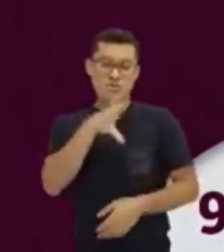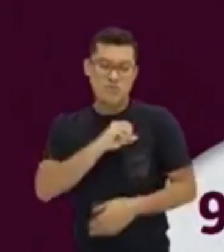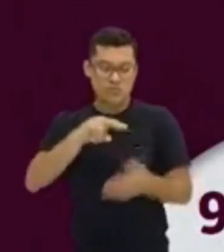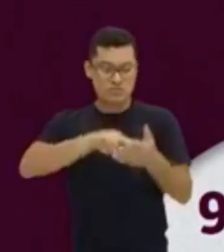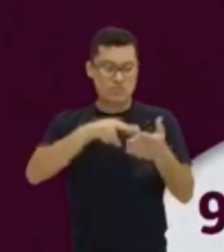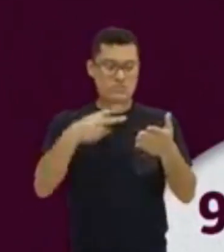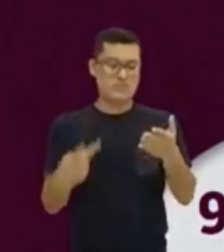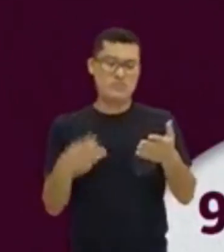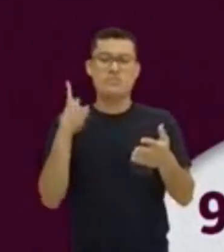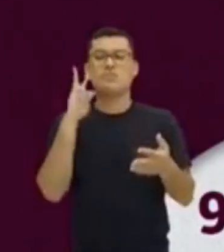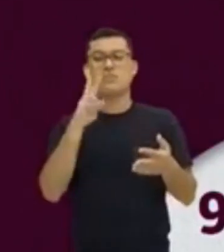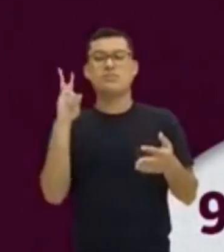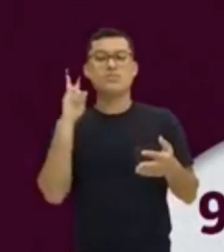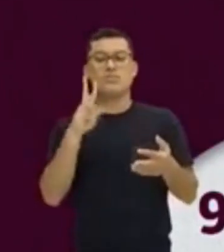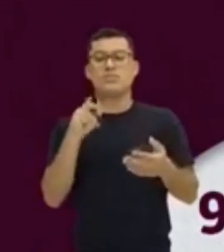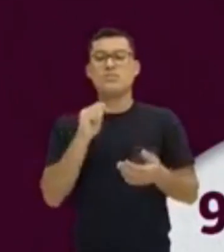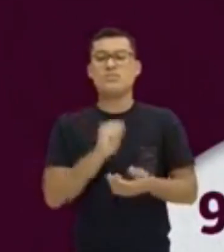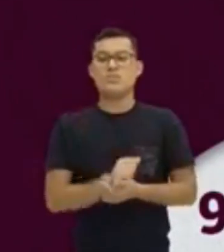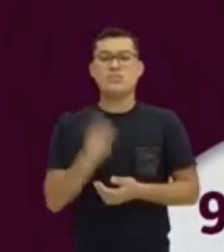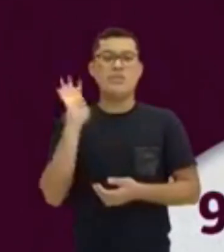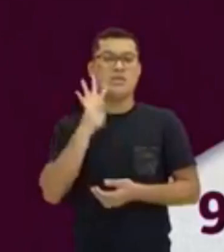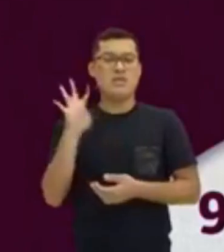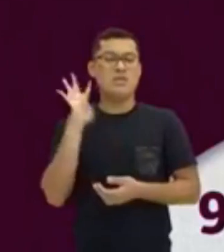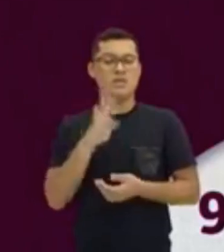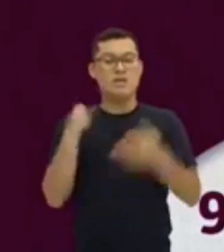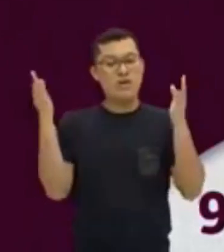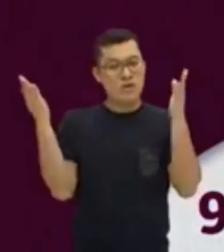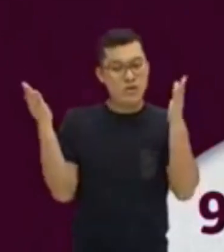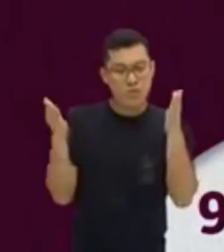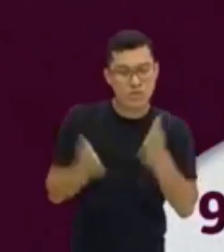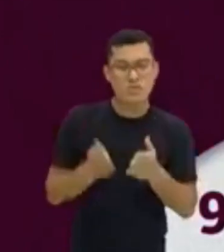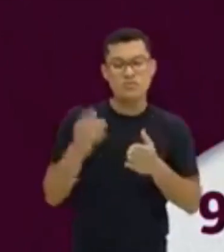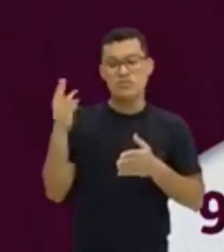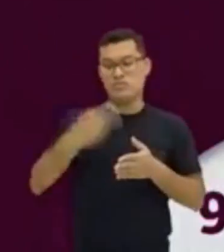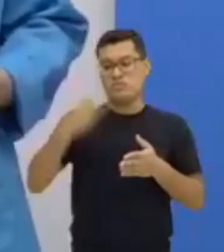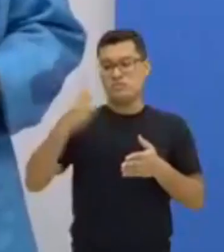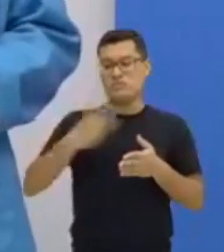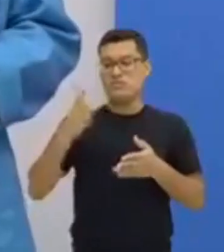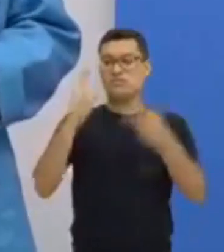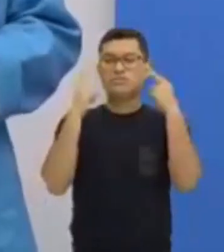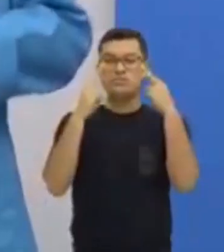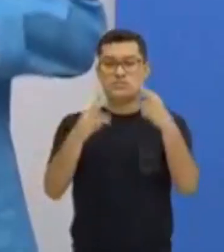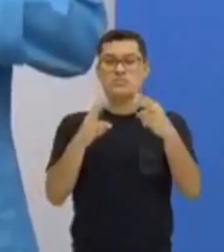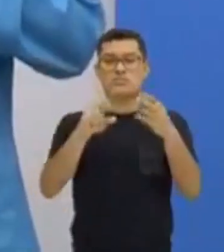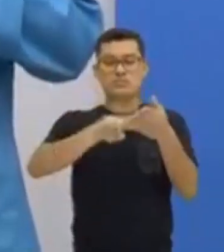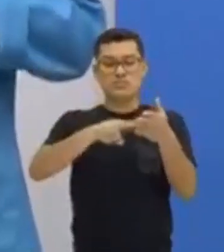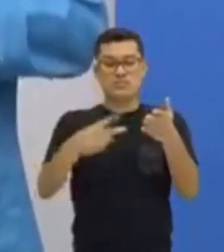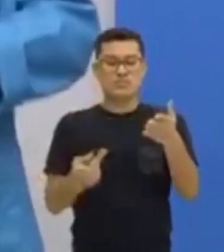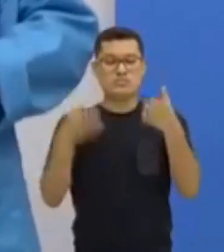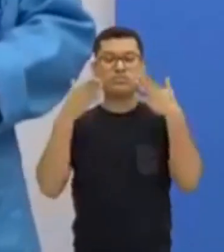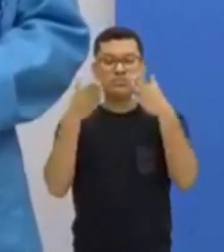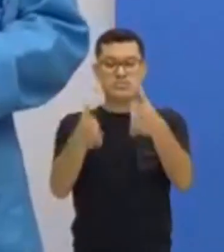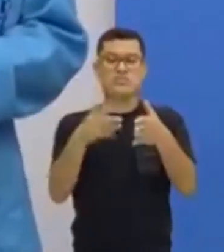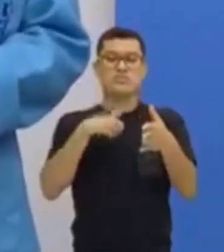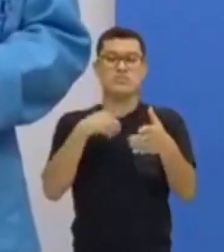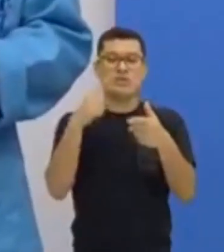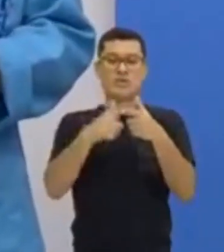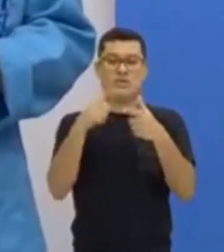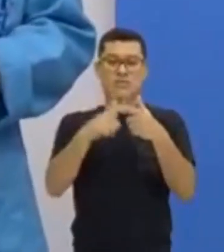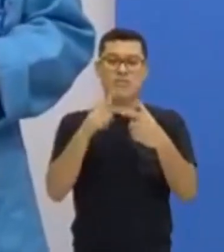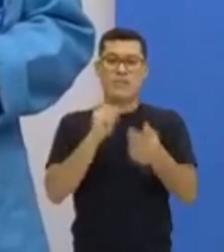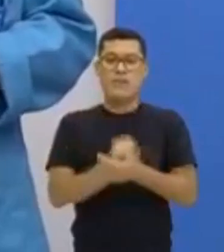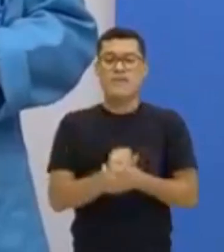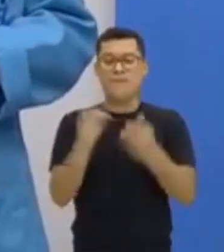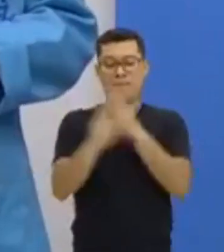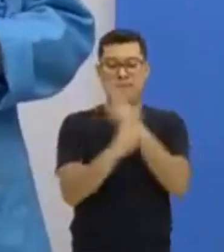É legal e tudo. Mas olha que hoje, na terceira aula, já vimos que na tradução direta vai ter problema. Então, essa